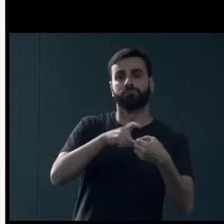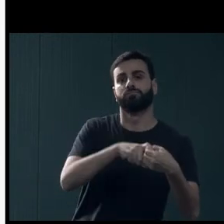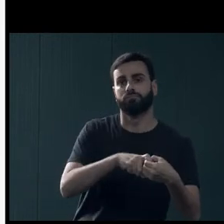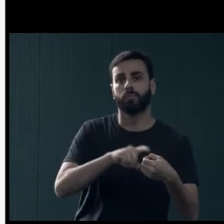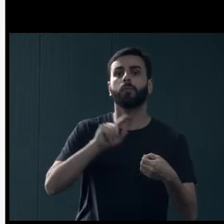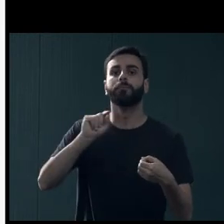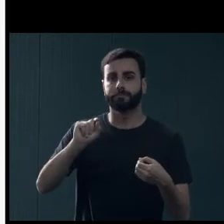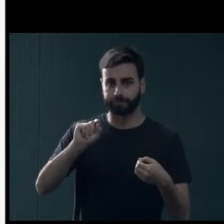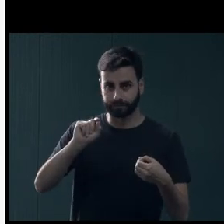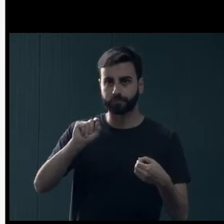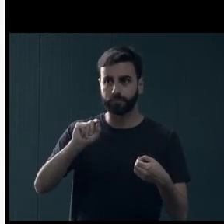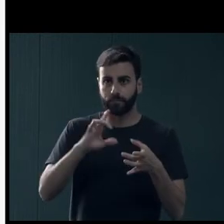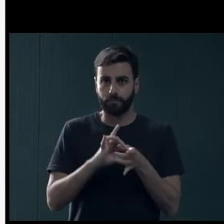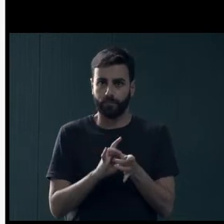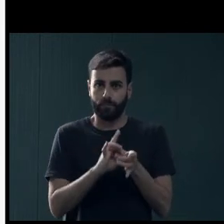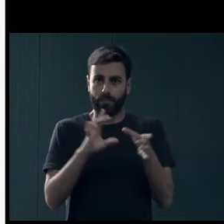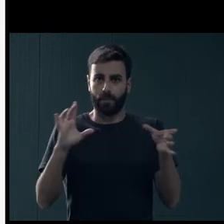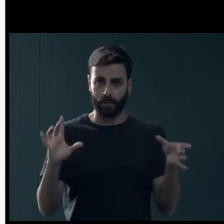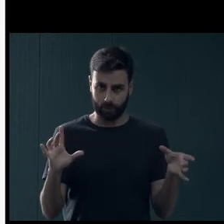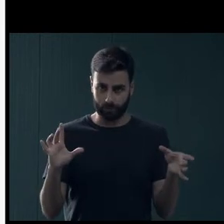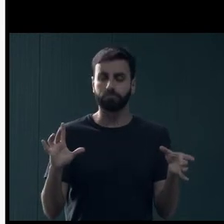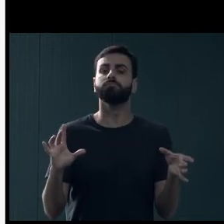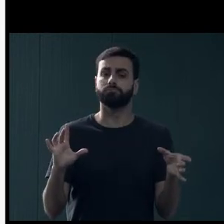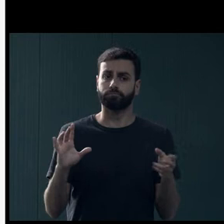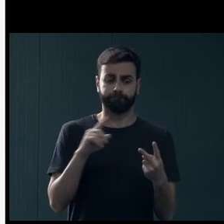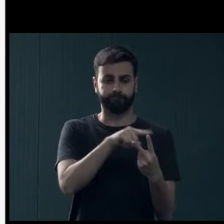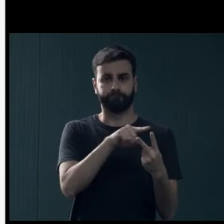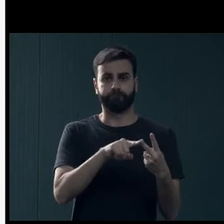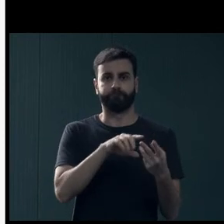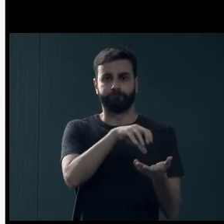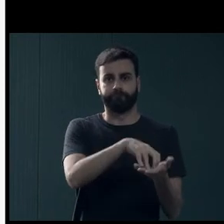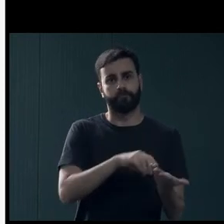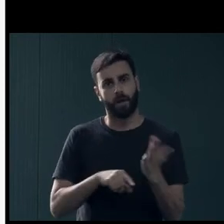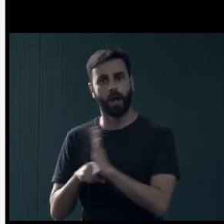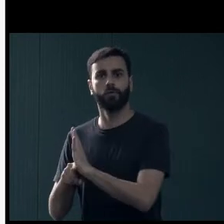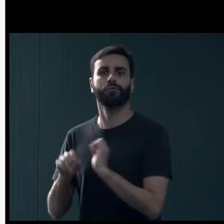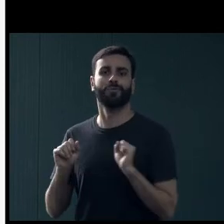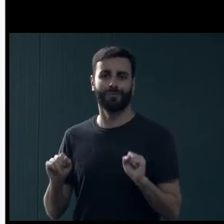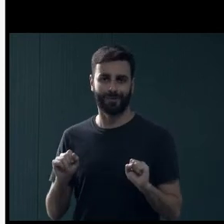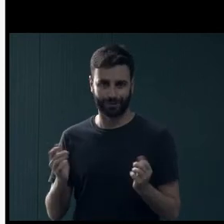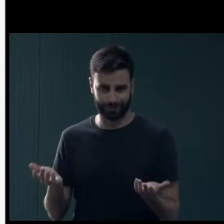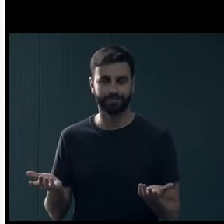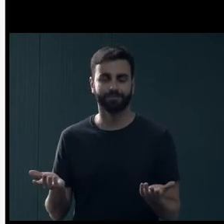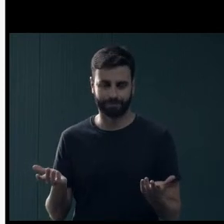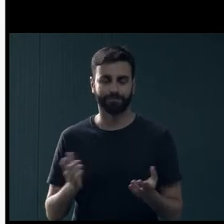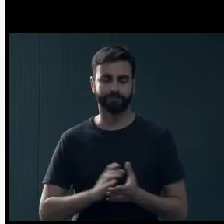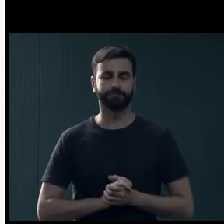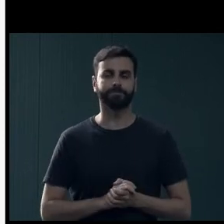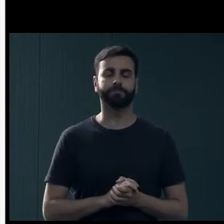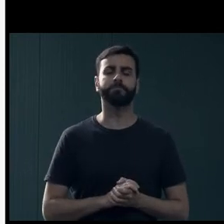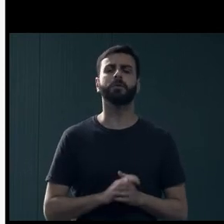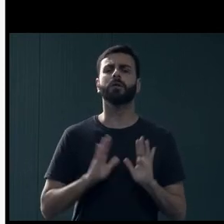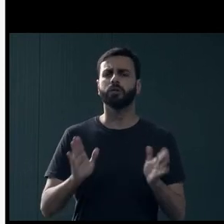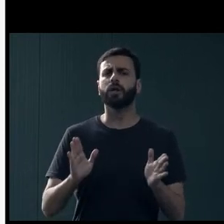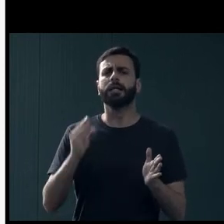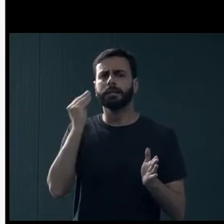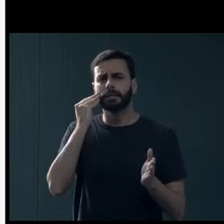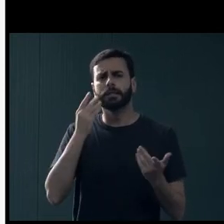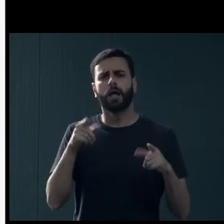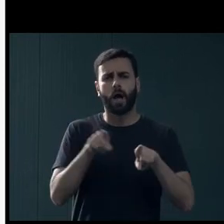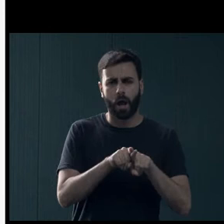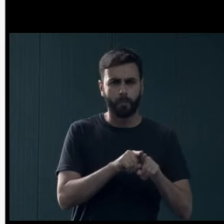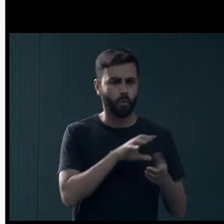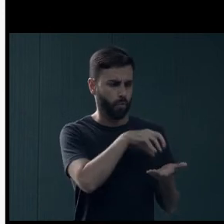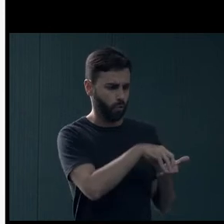público disponível para isso é o CRAS, é o CREAS, naturalmente. Então, a gente pode fazer o apoio via